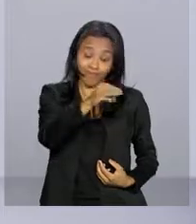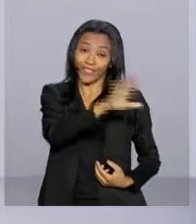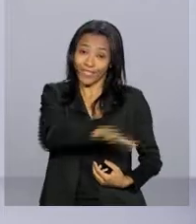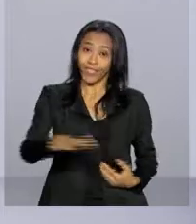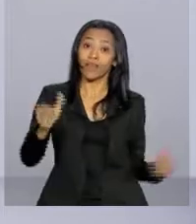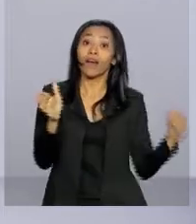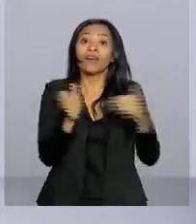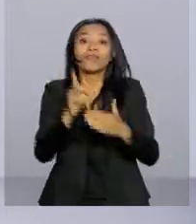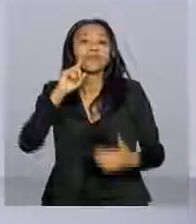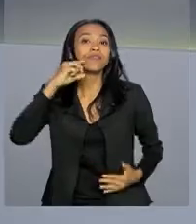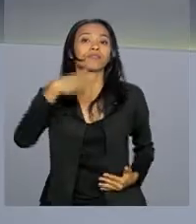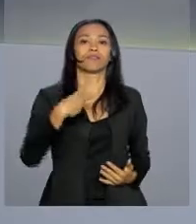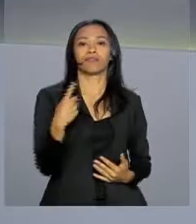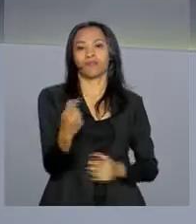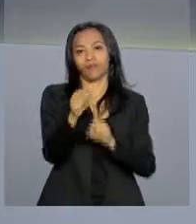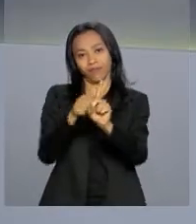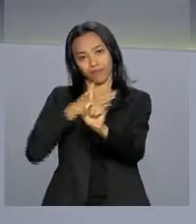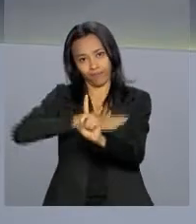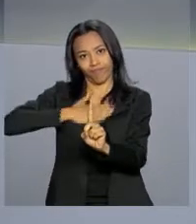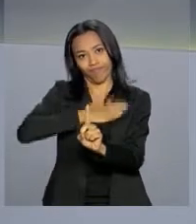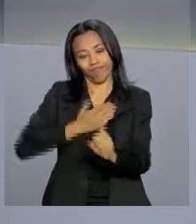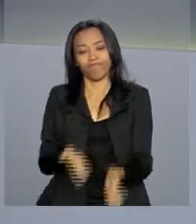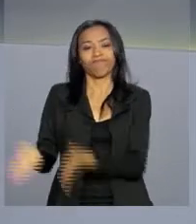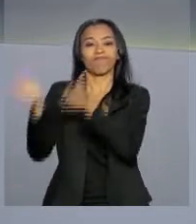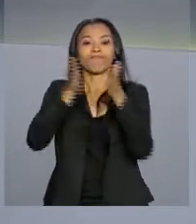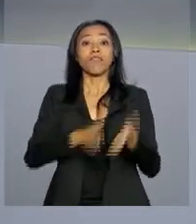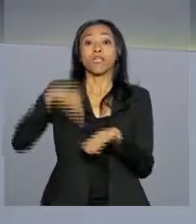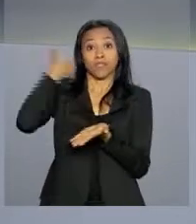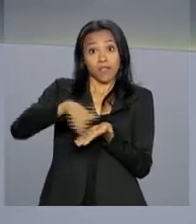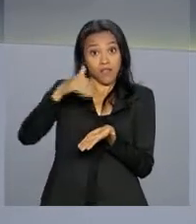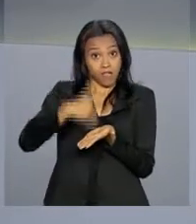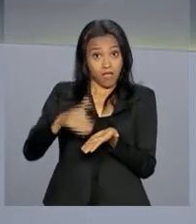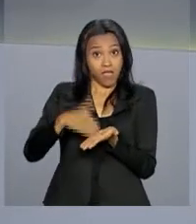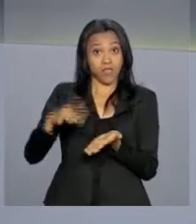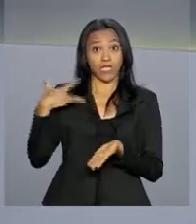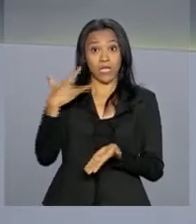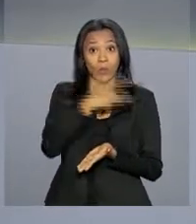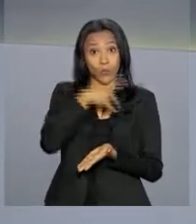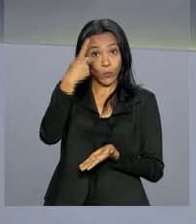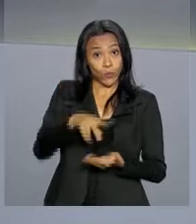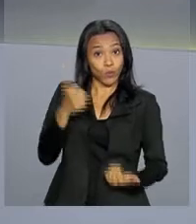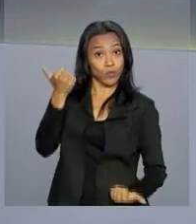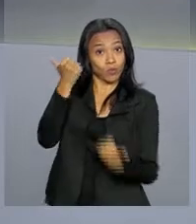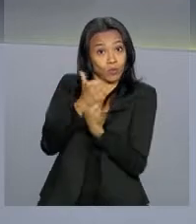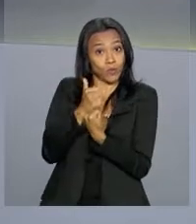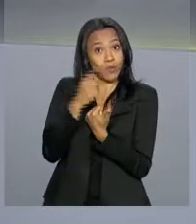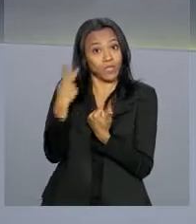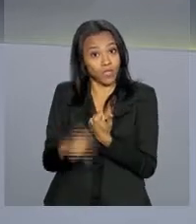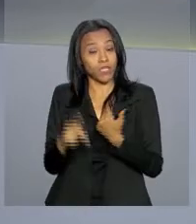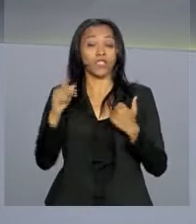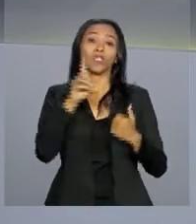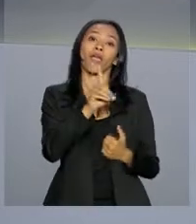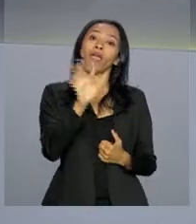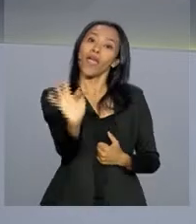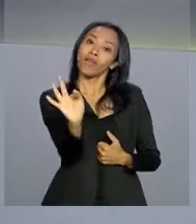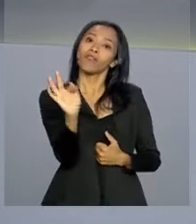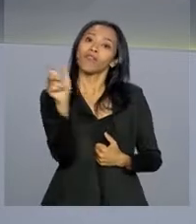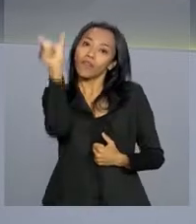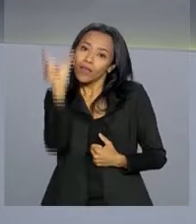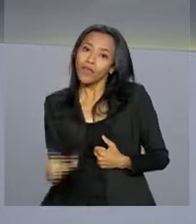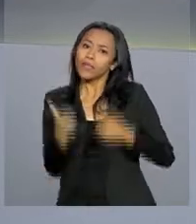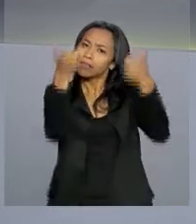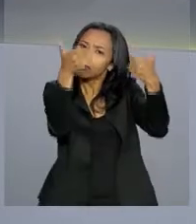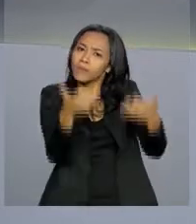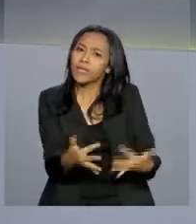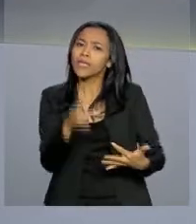31 de agosto. O secretário de Saúde substituto aqui do Distrito Federal, Daniel Seabra, destaca a importância do